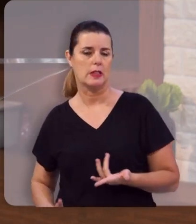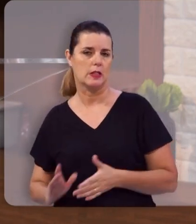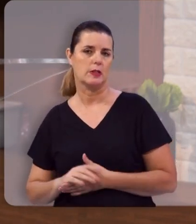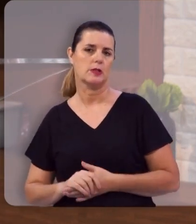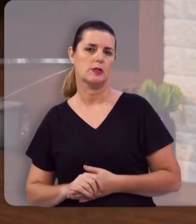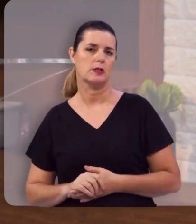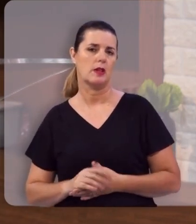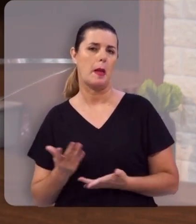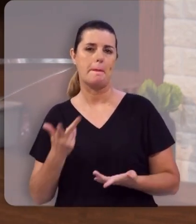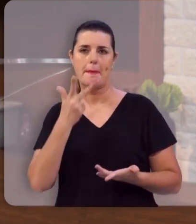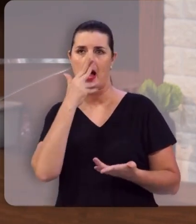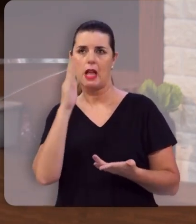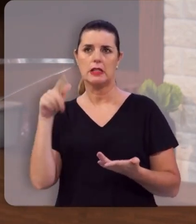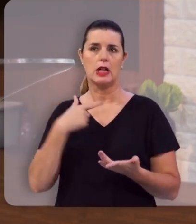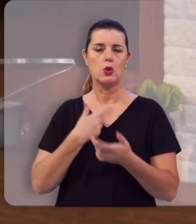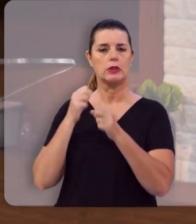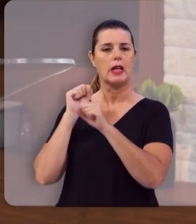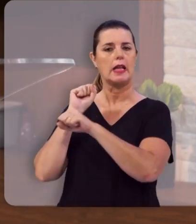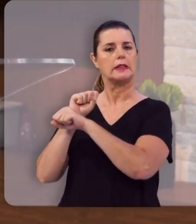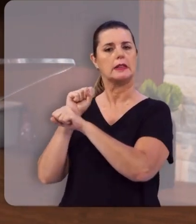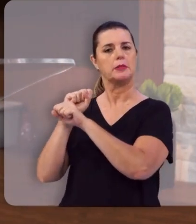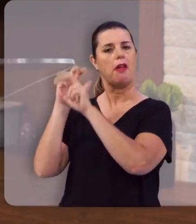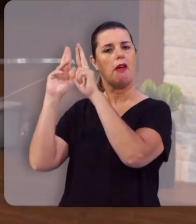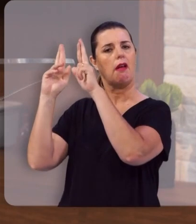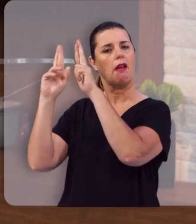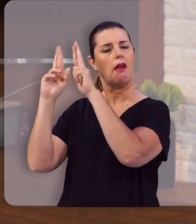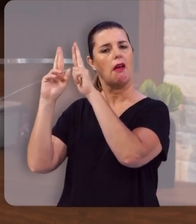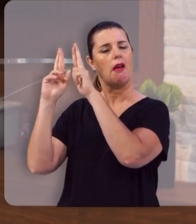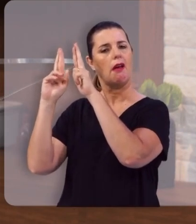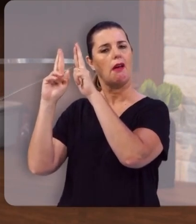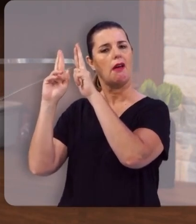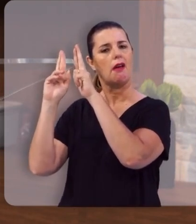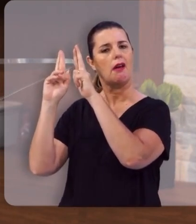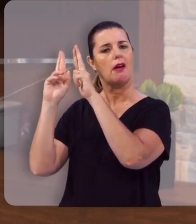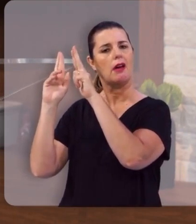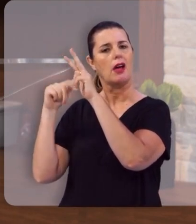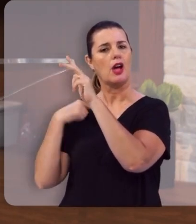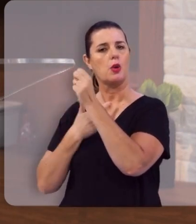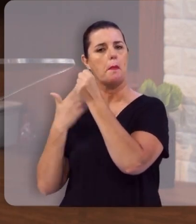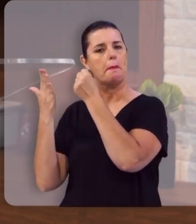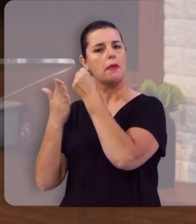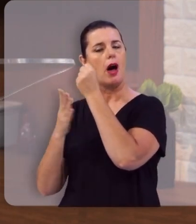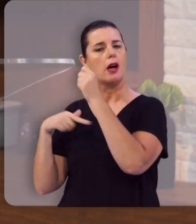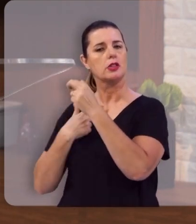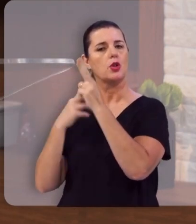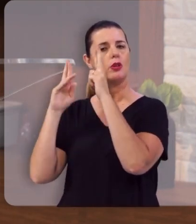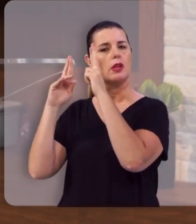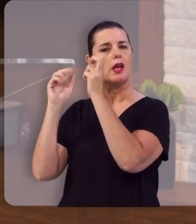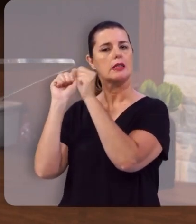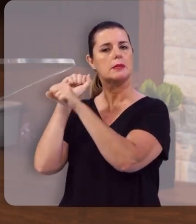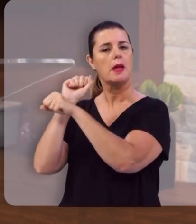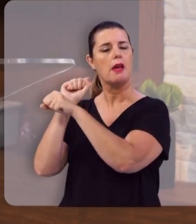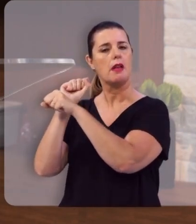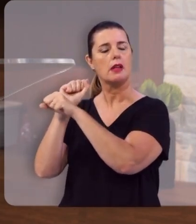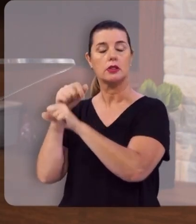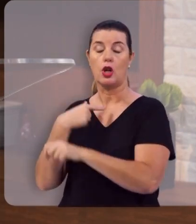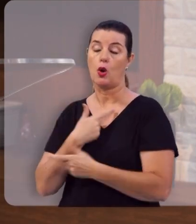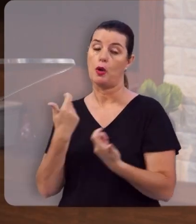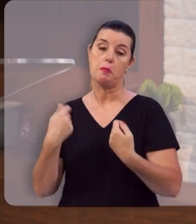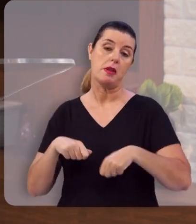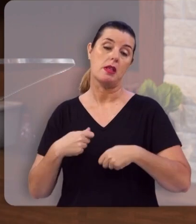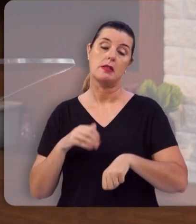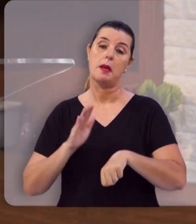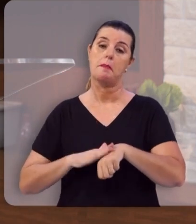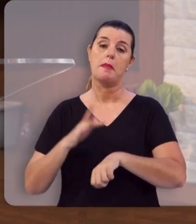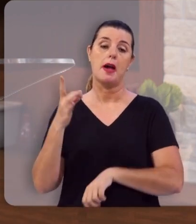é a porta da nossa esperança. É o fundamento da nossa esperança. Nós não precisamos mais